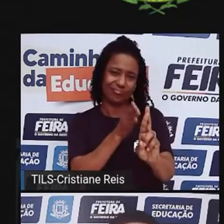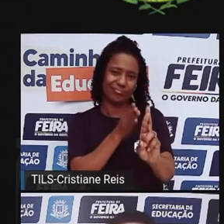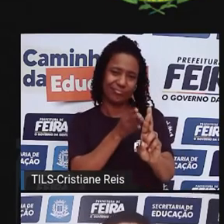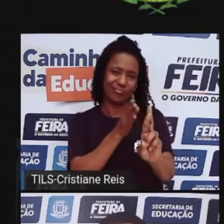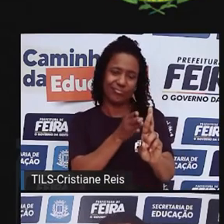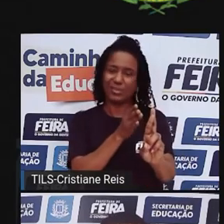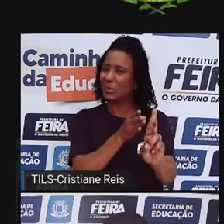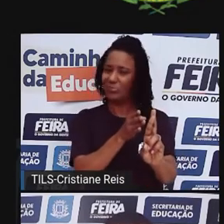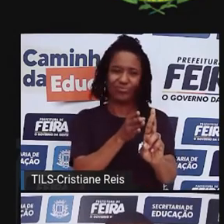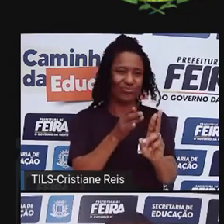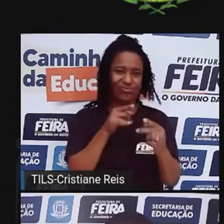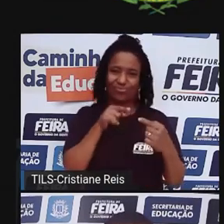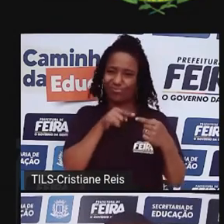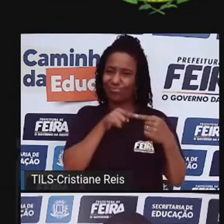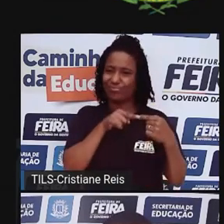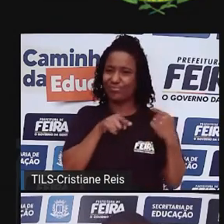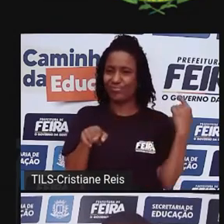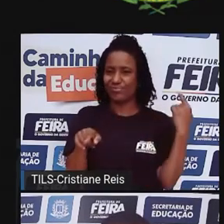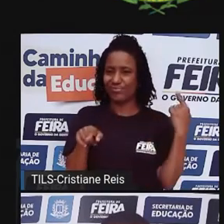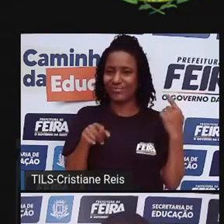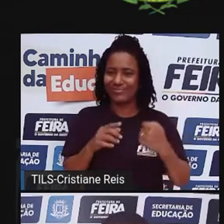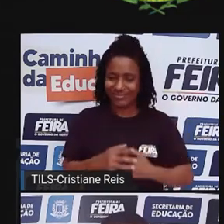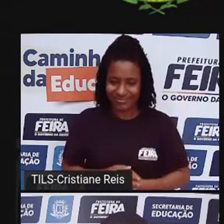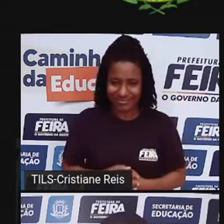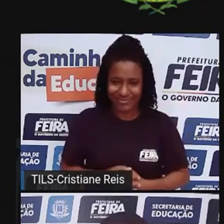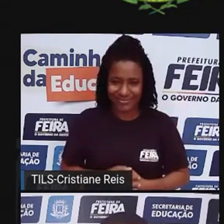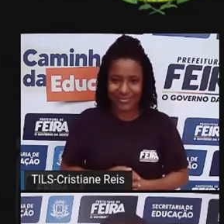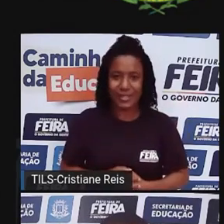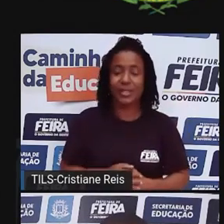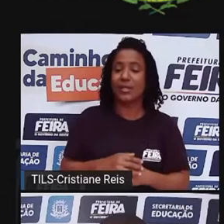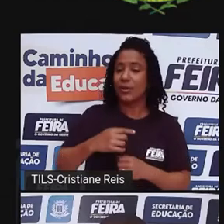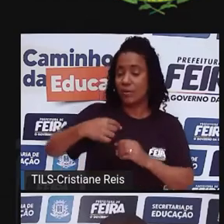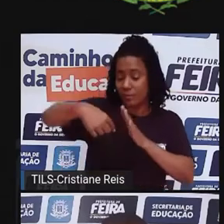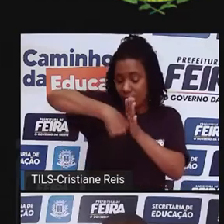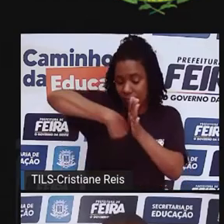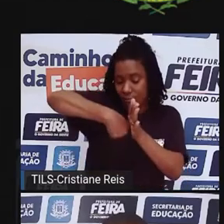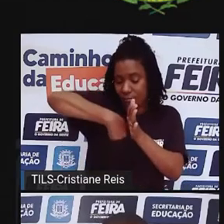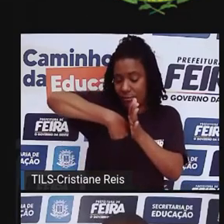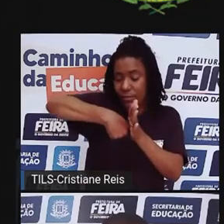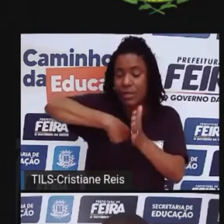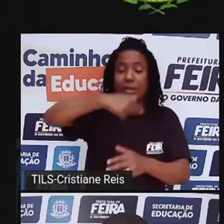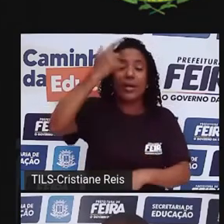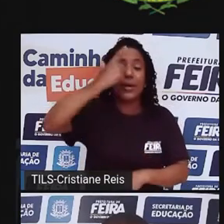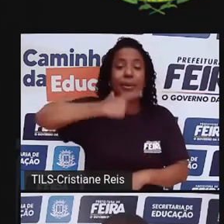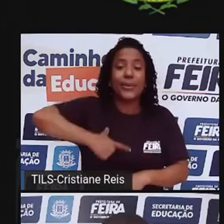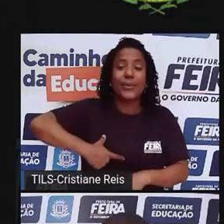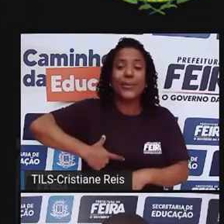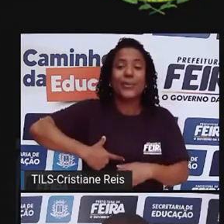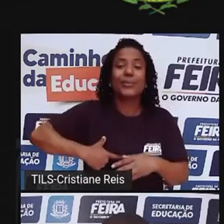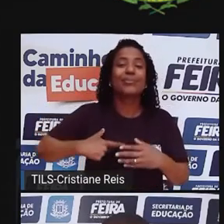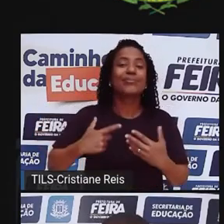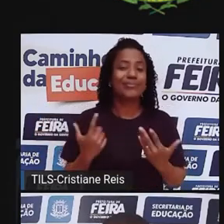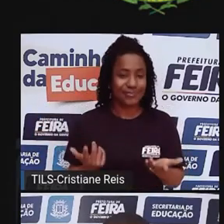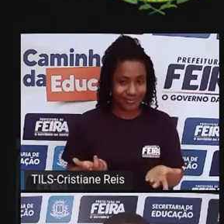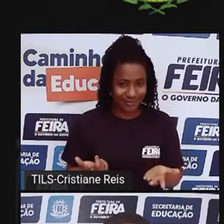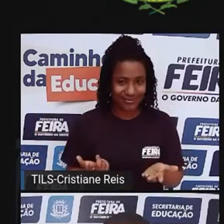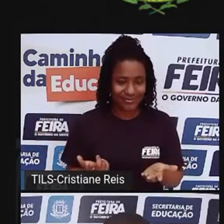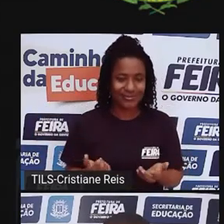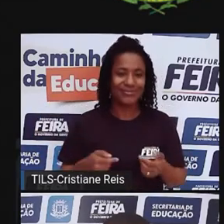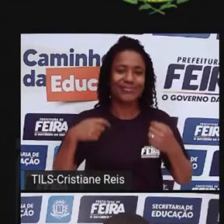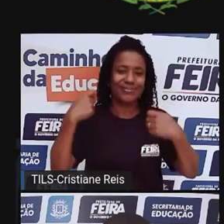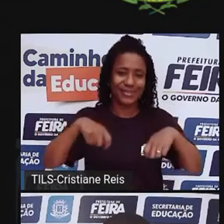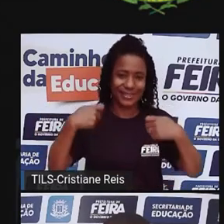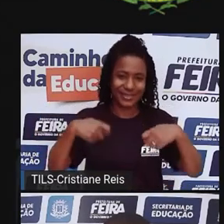existência. Então comece a se questionar quem é você em todo esse jogo do